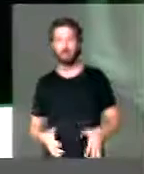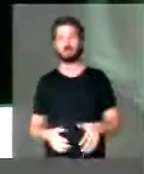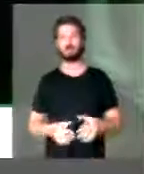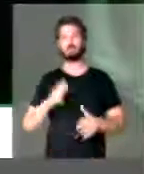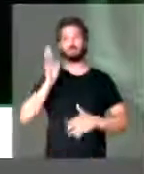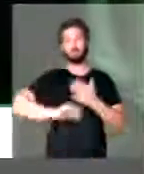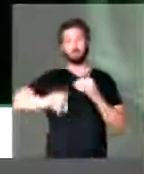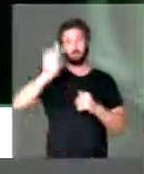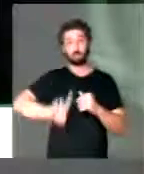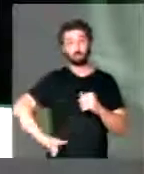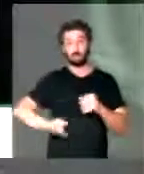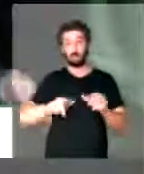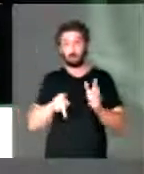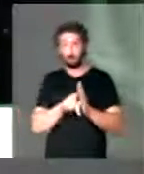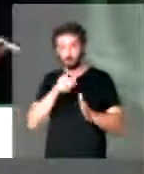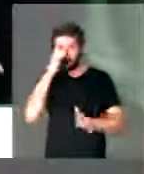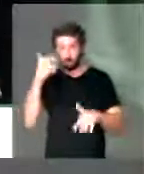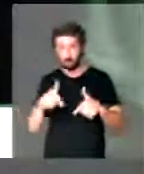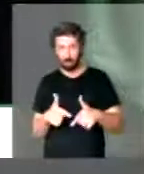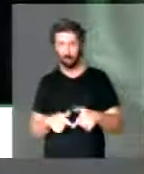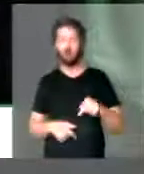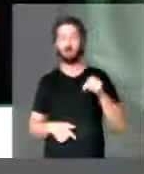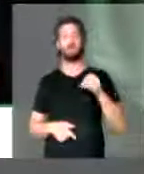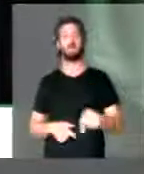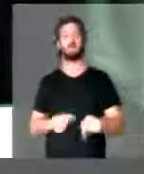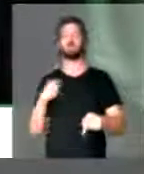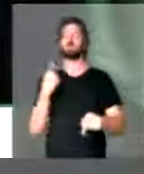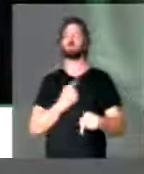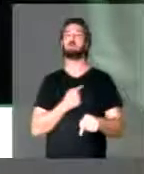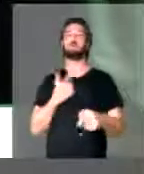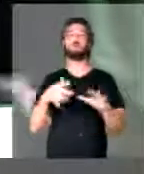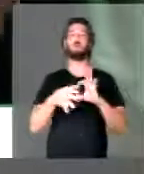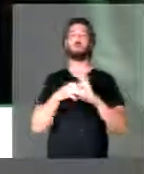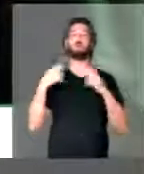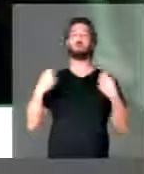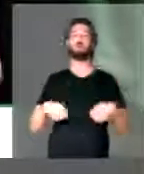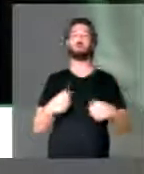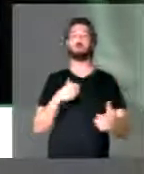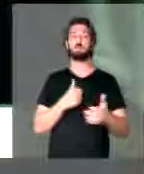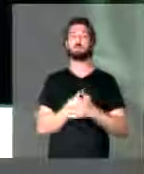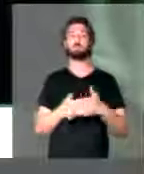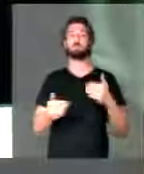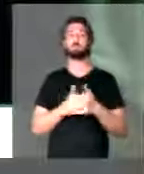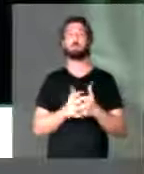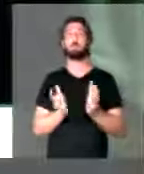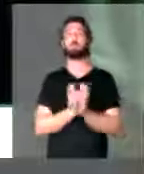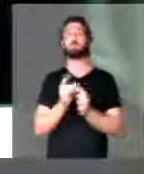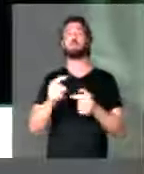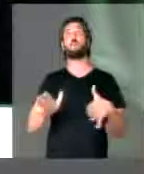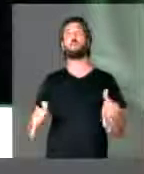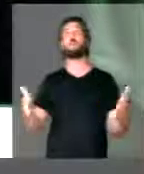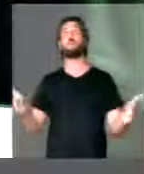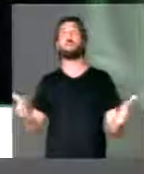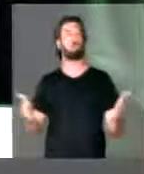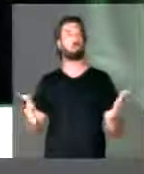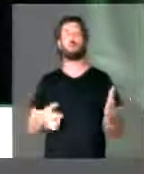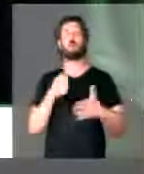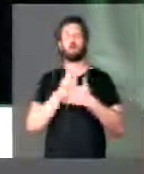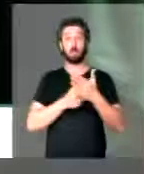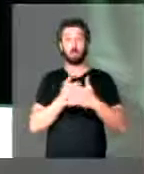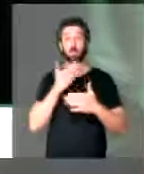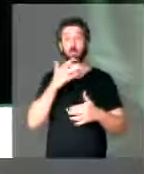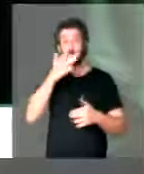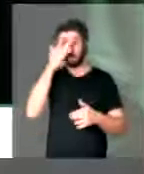retiram os direitos dos nossos trabalhadores, essas nós temos que estar unidos, independente de partidos, e lutar para que esses